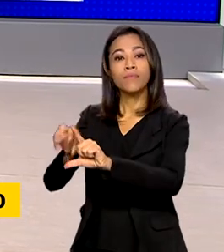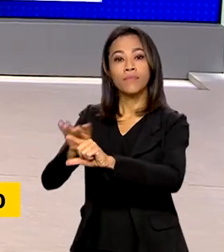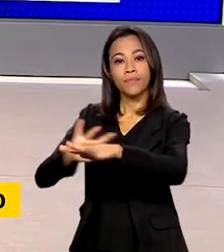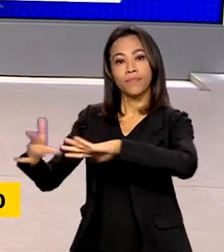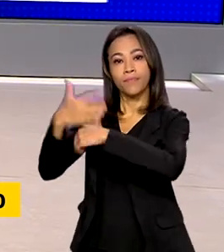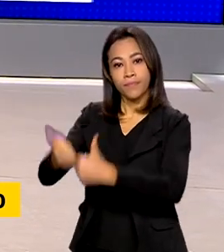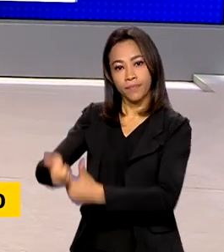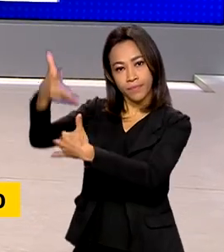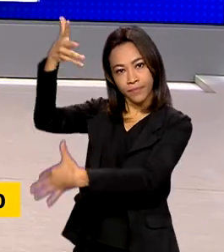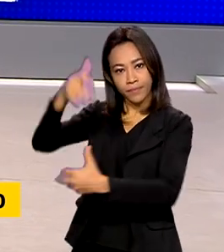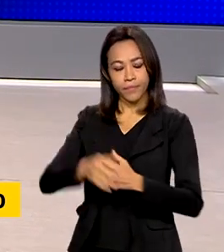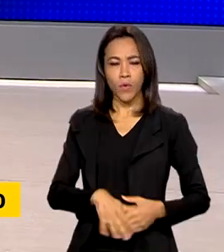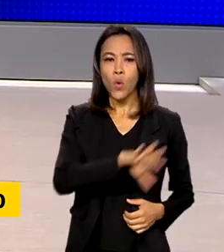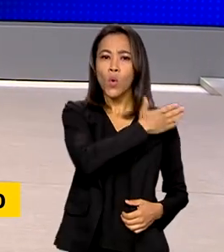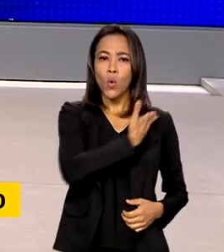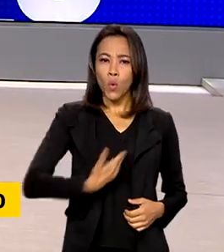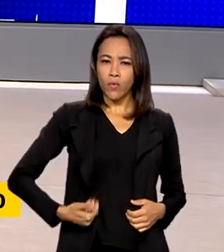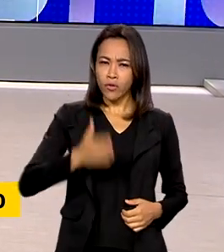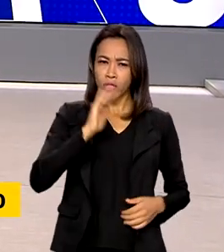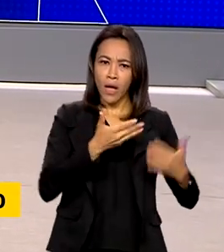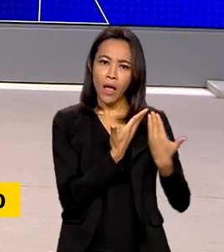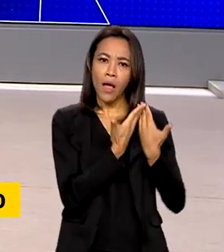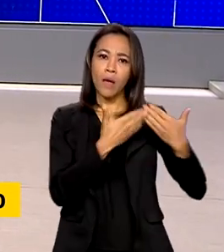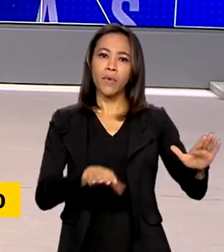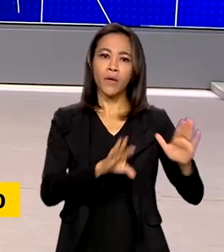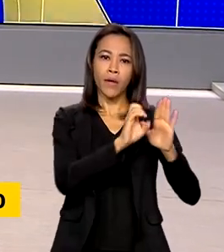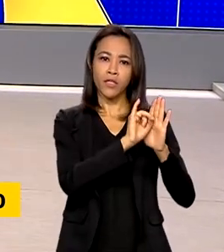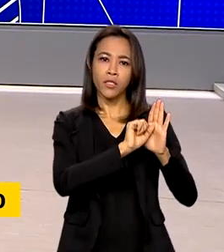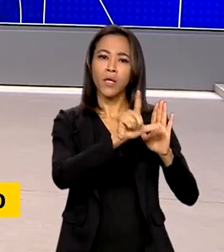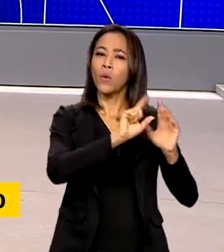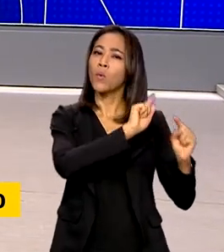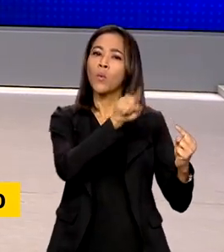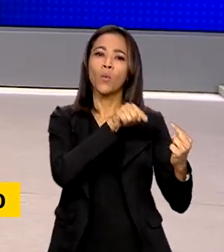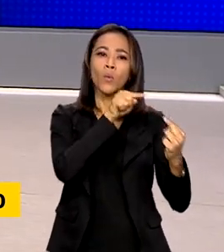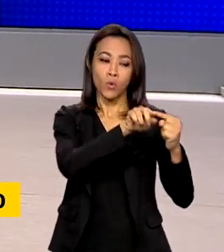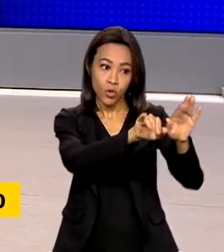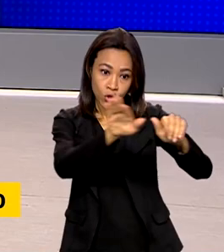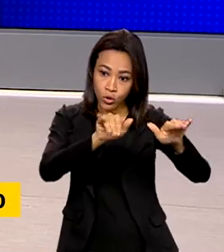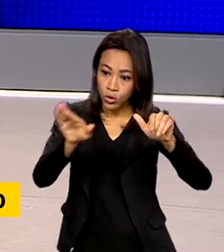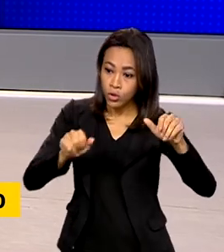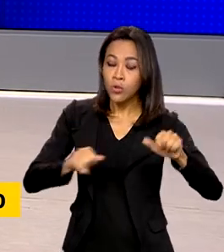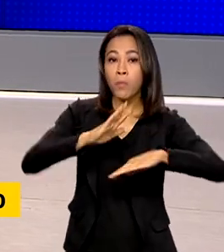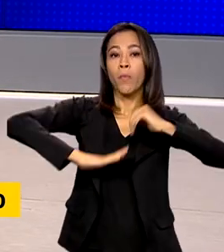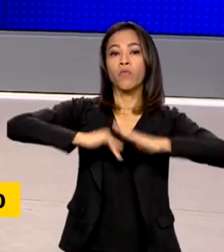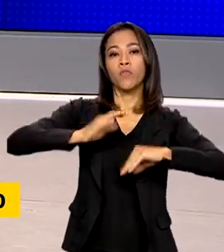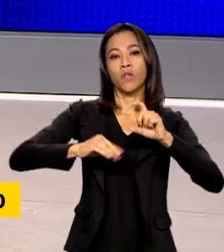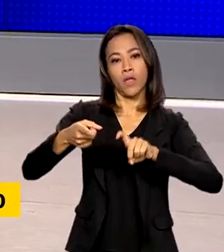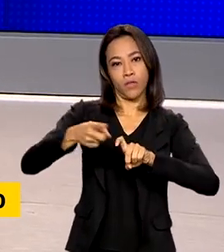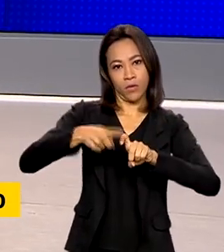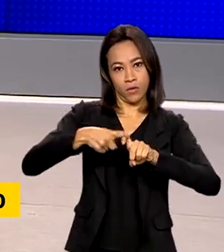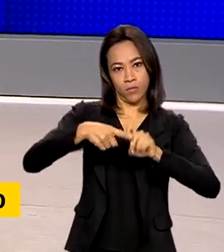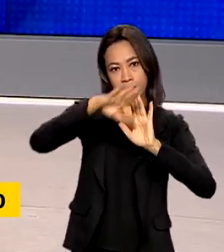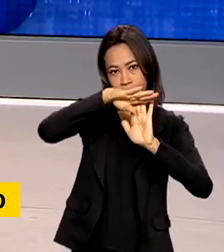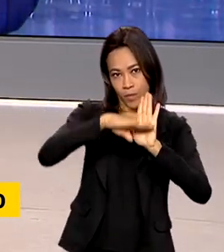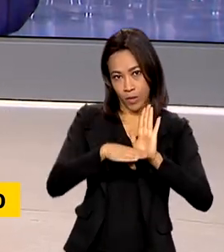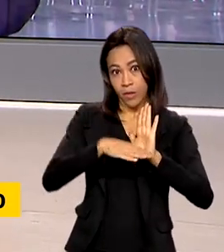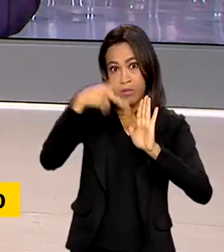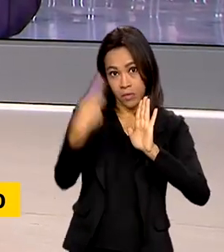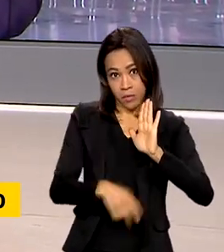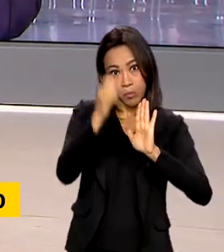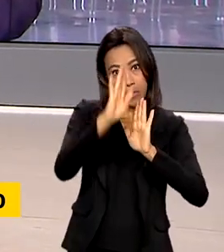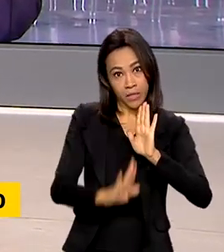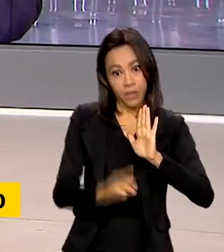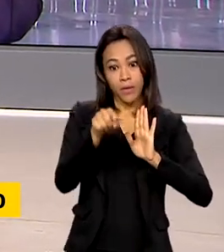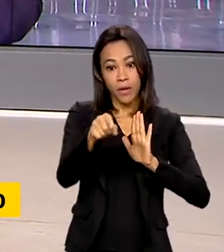O governo abriu edital de convocação de profissionais para o programa Mais Médicos para o Brasil. O repórter Glauco de